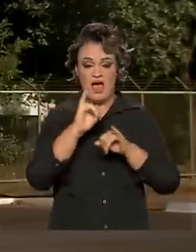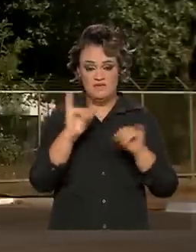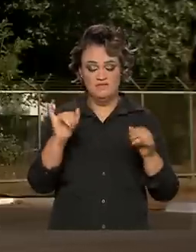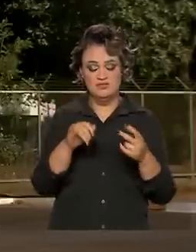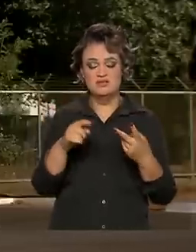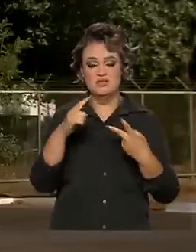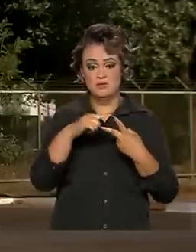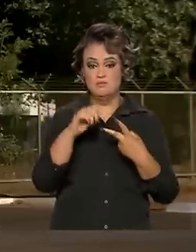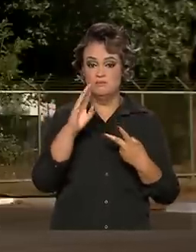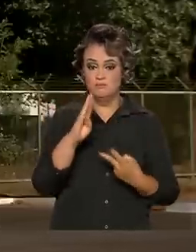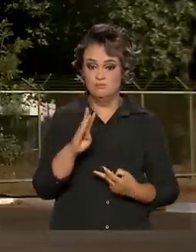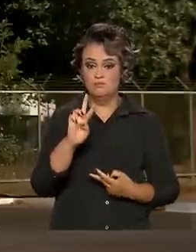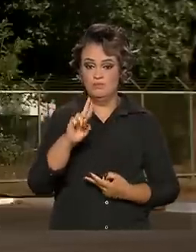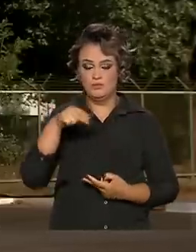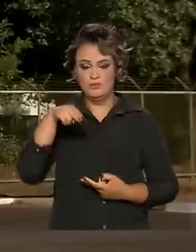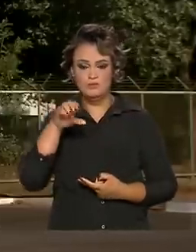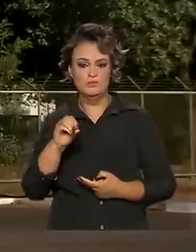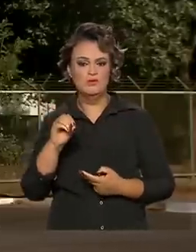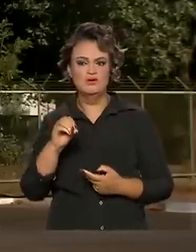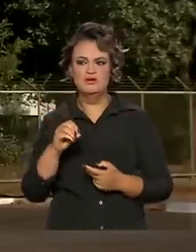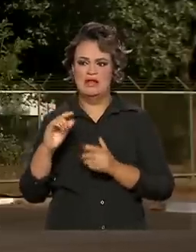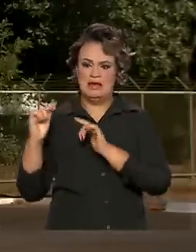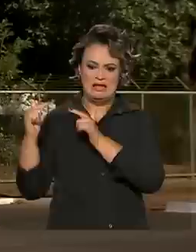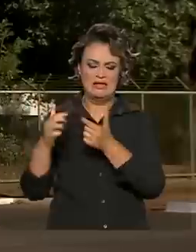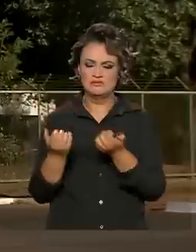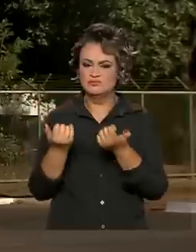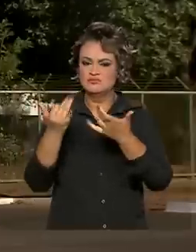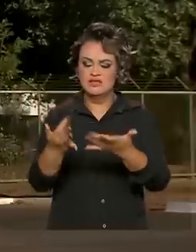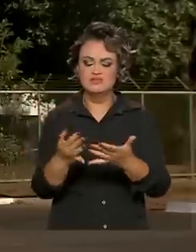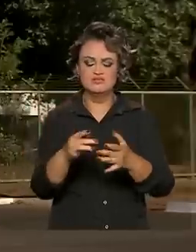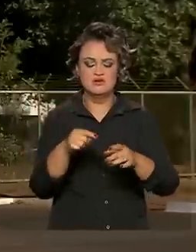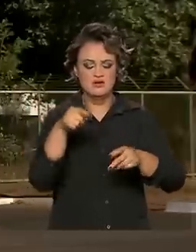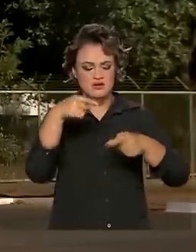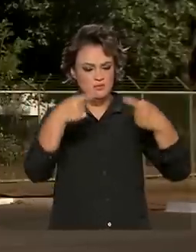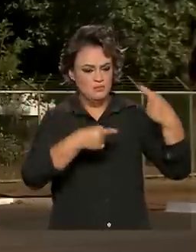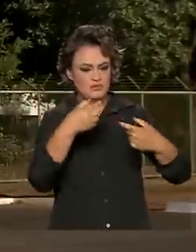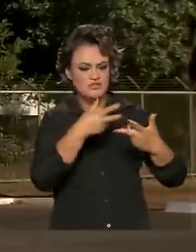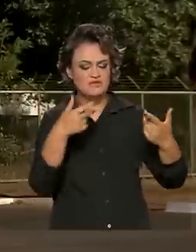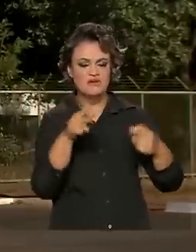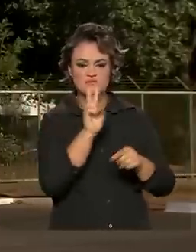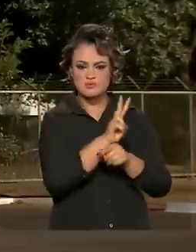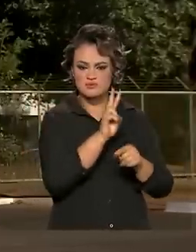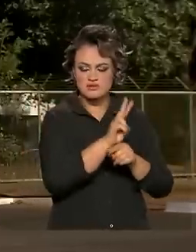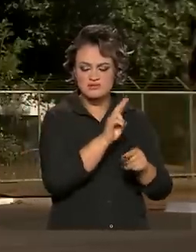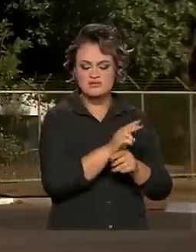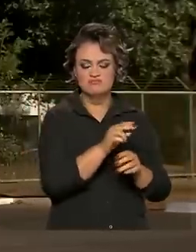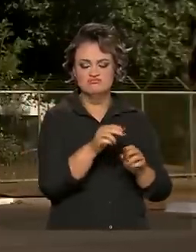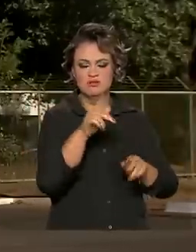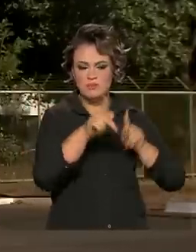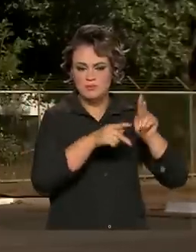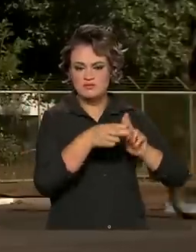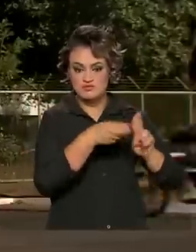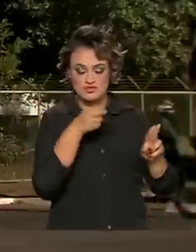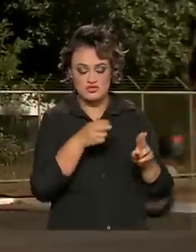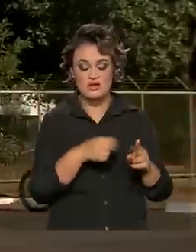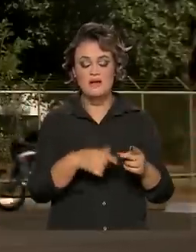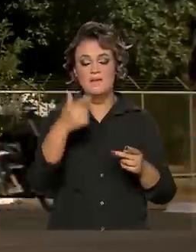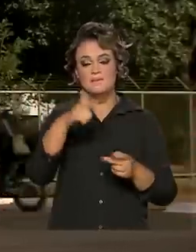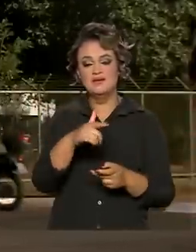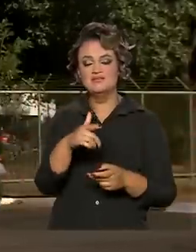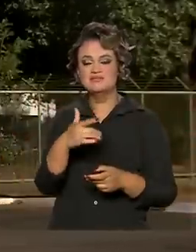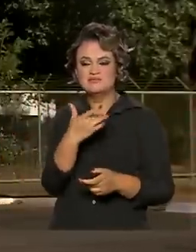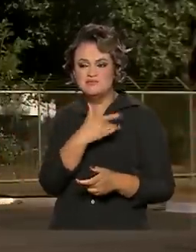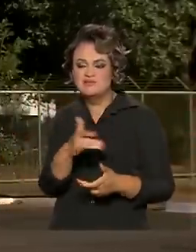Bruno deixa um imenso legado para a política de proteção de indígenas isolados. A FUNAI também manifestou solidariedade aos